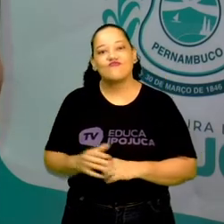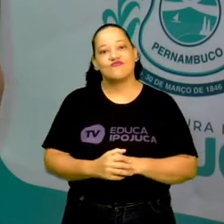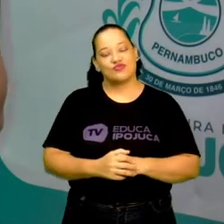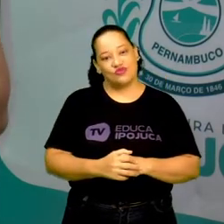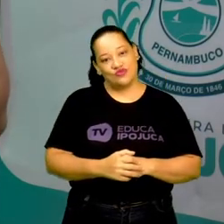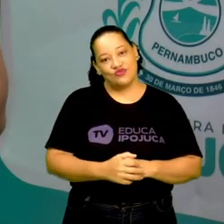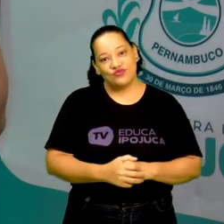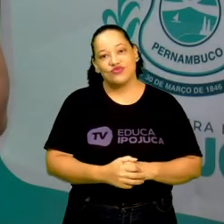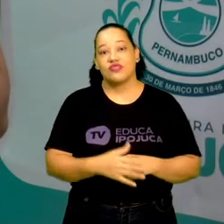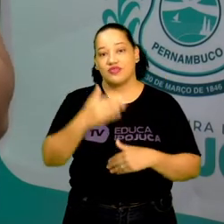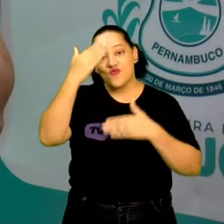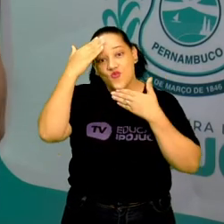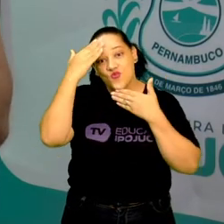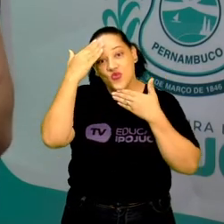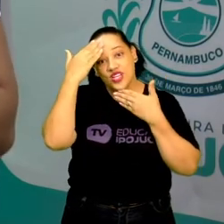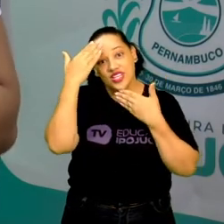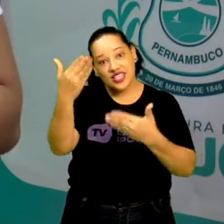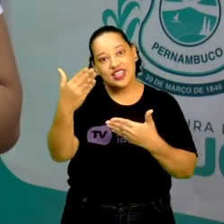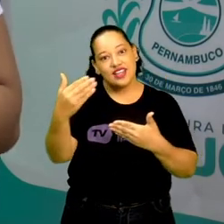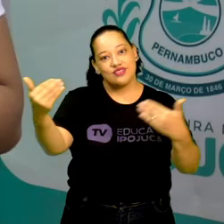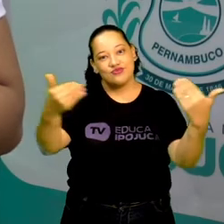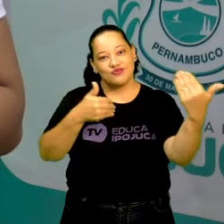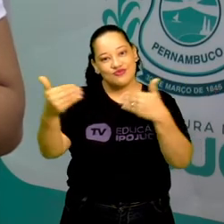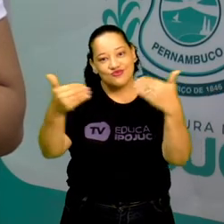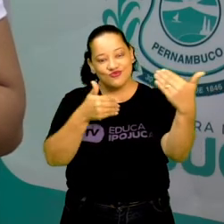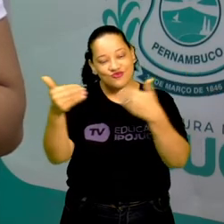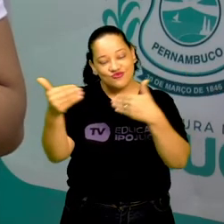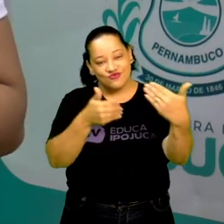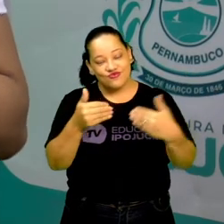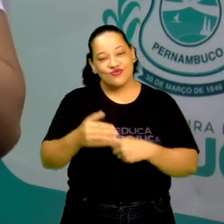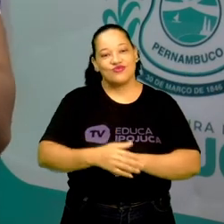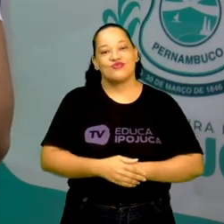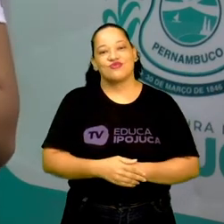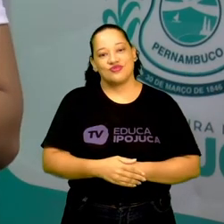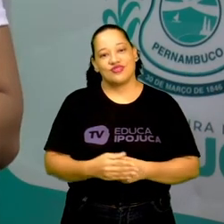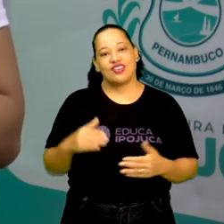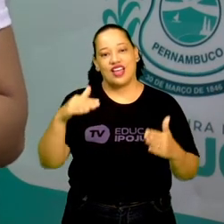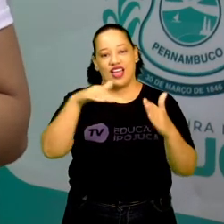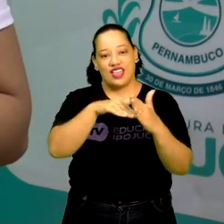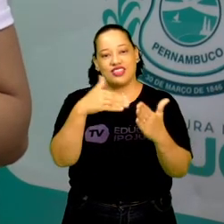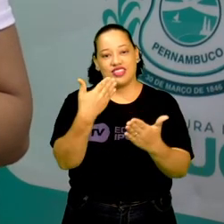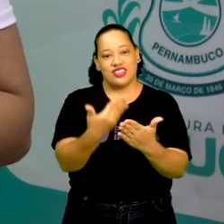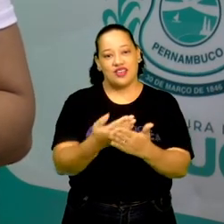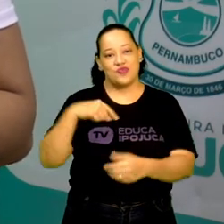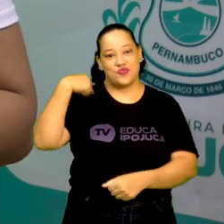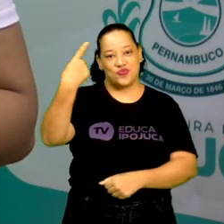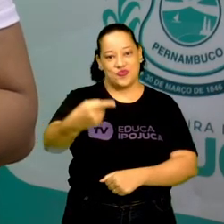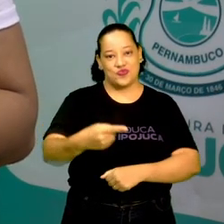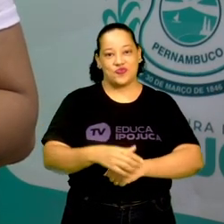Fico muito grato pela presença e participação. Até a próxima aula.